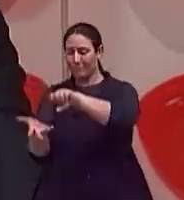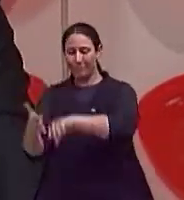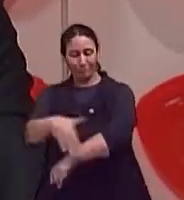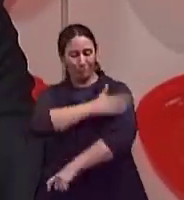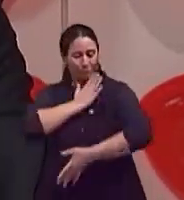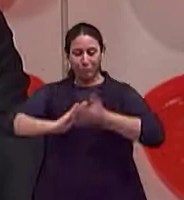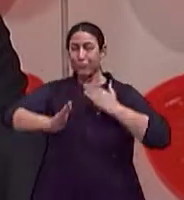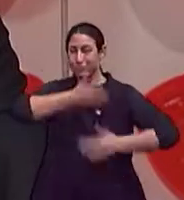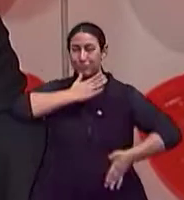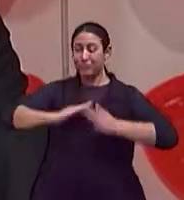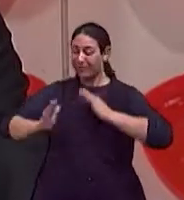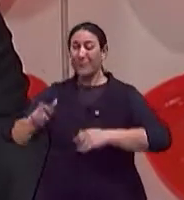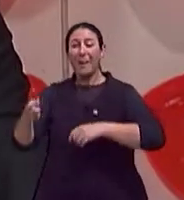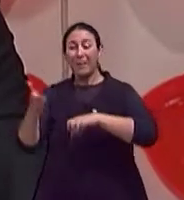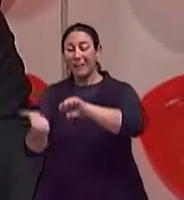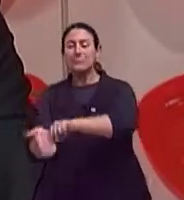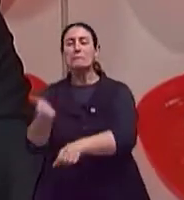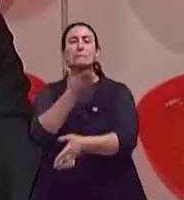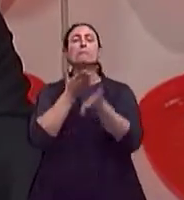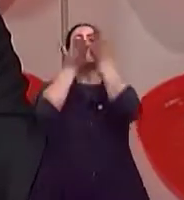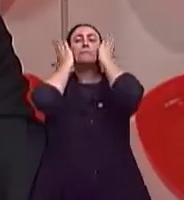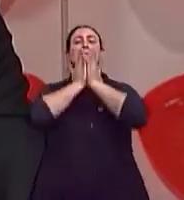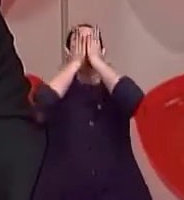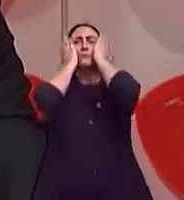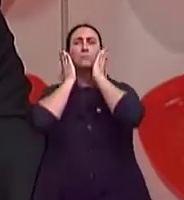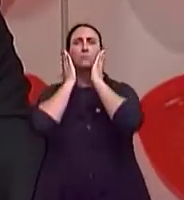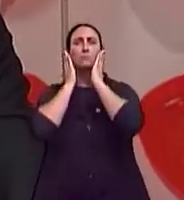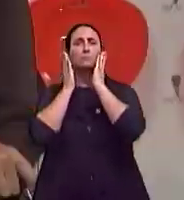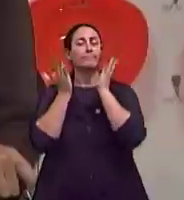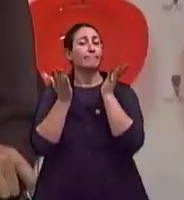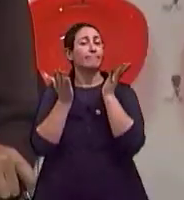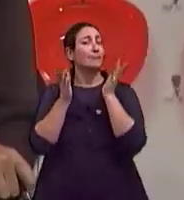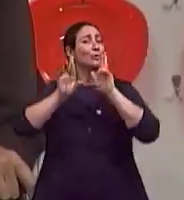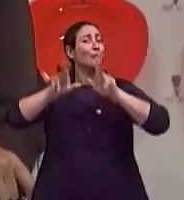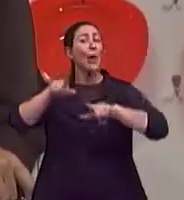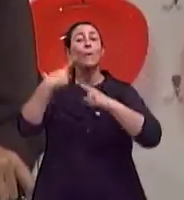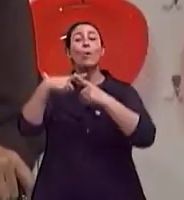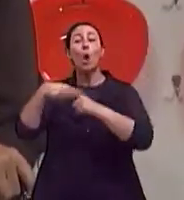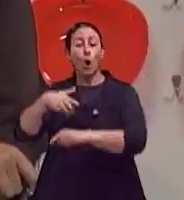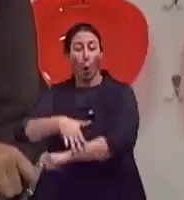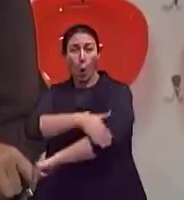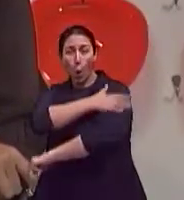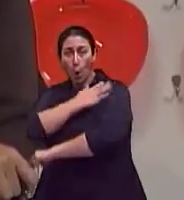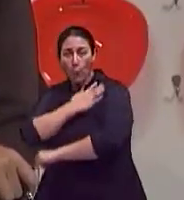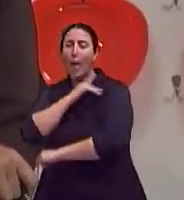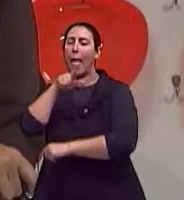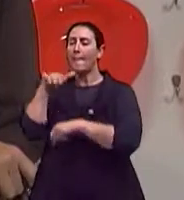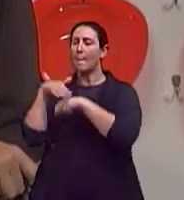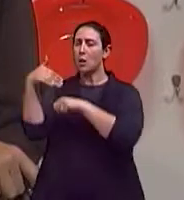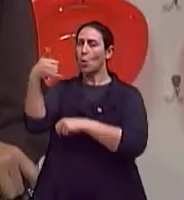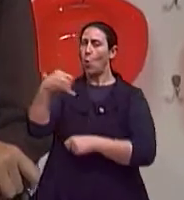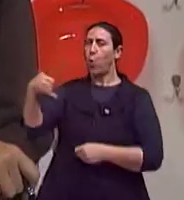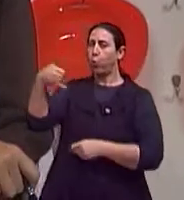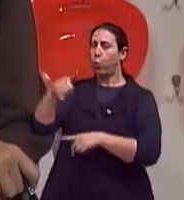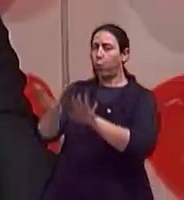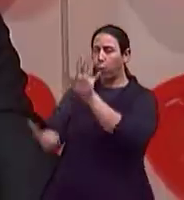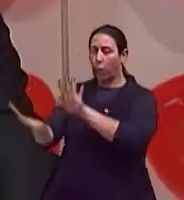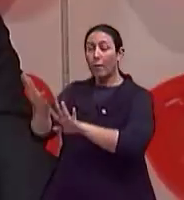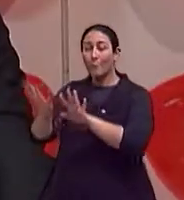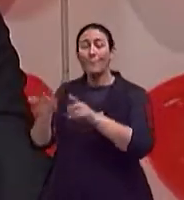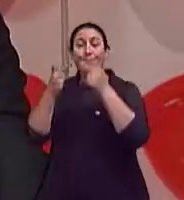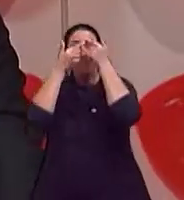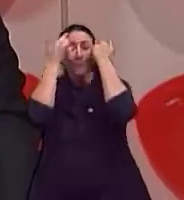usa para o corpo, Isabel, normalmente são mais gordurosos, a base de creme e para a pele não é ideal, Na face,